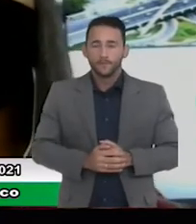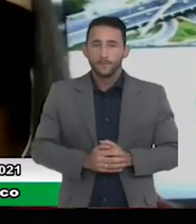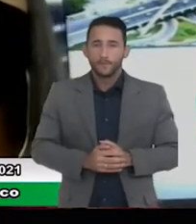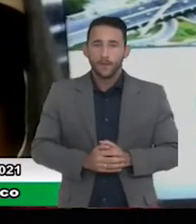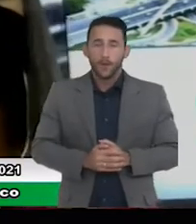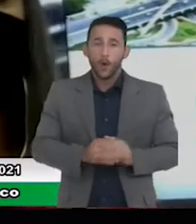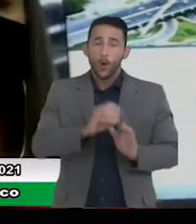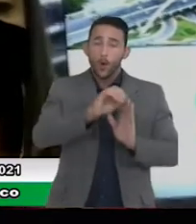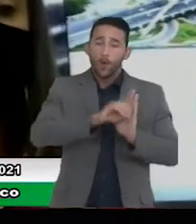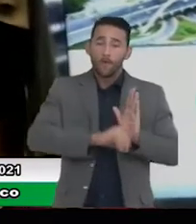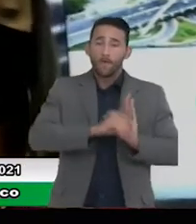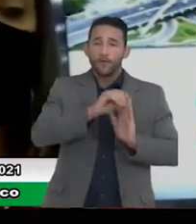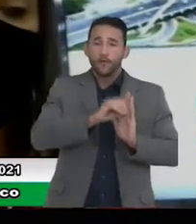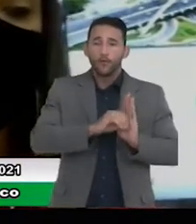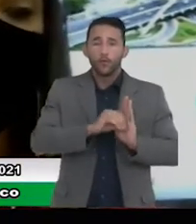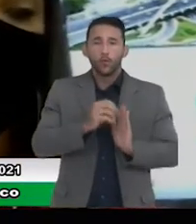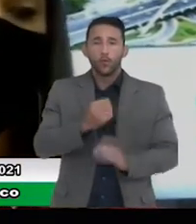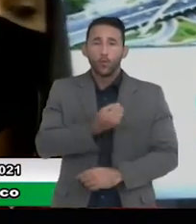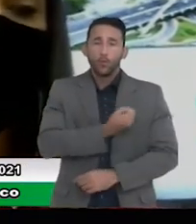Ofício 10...